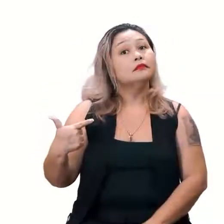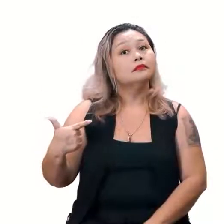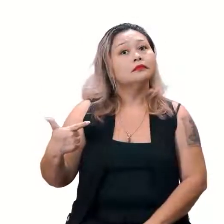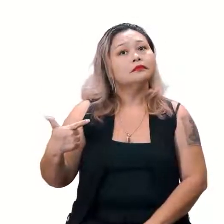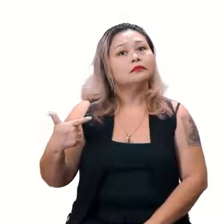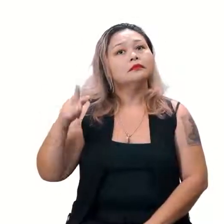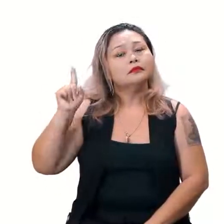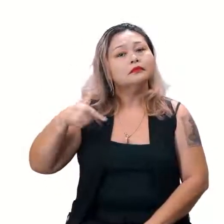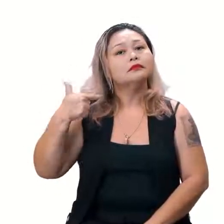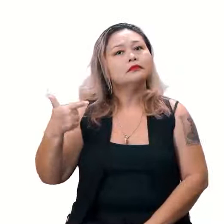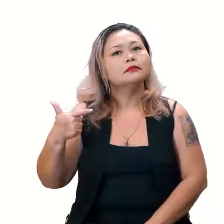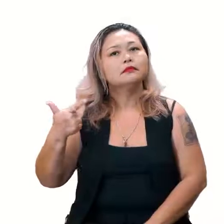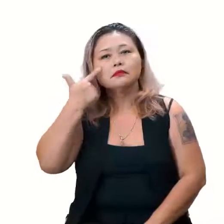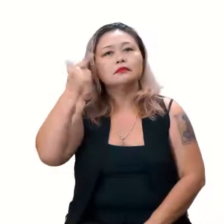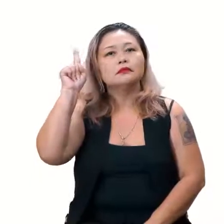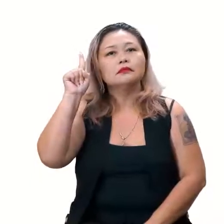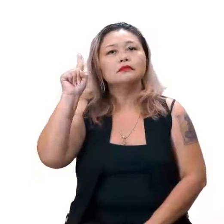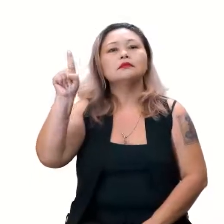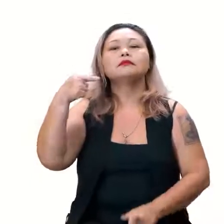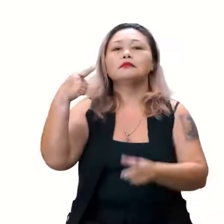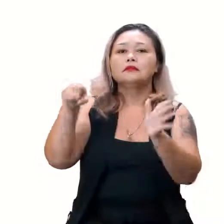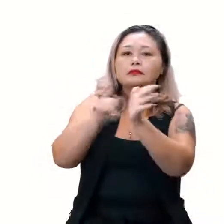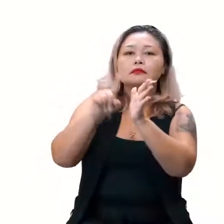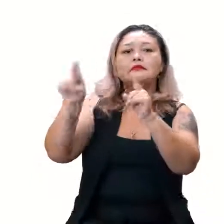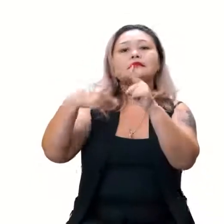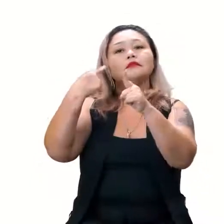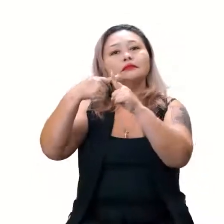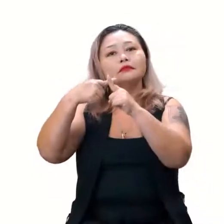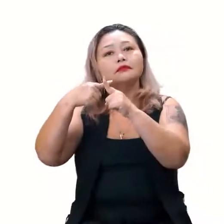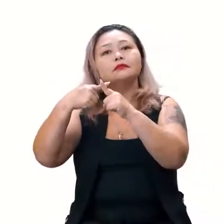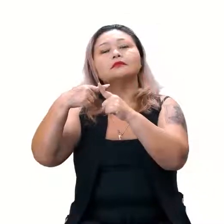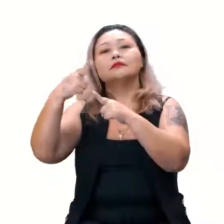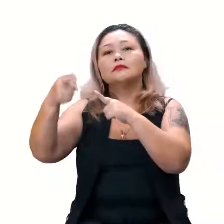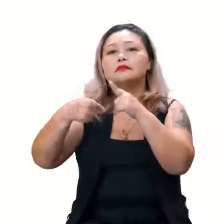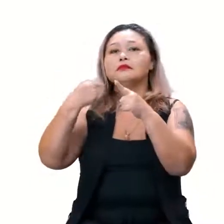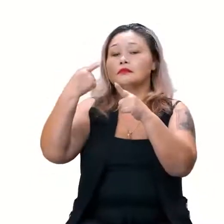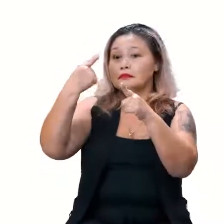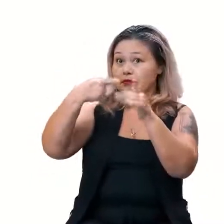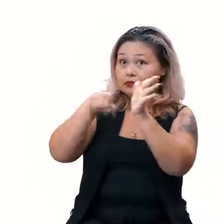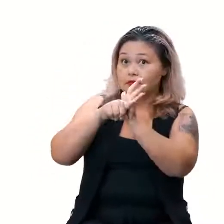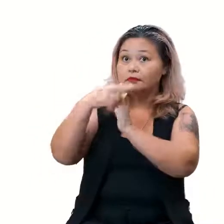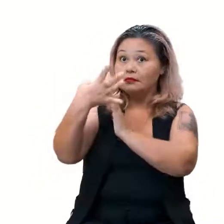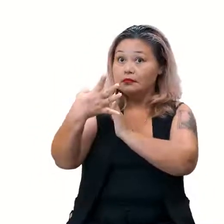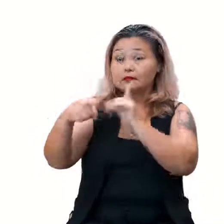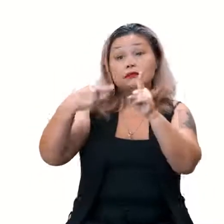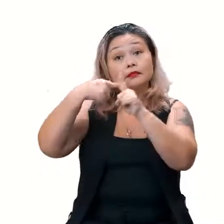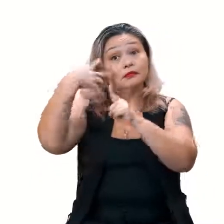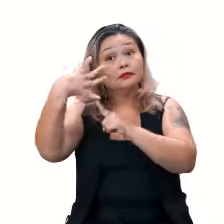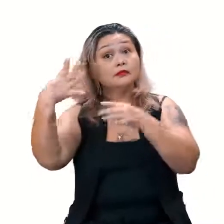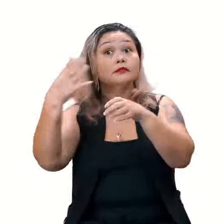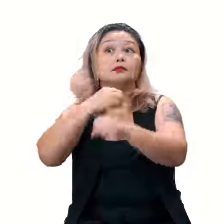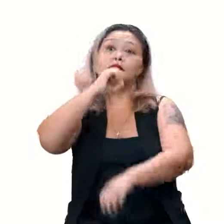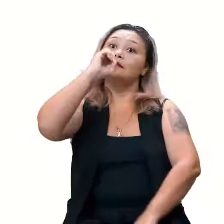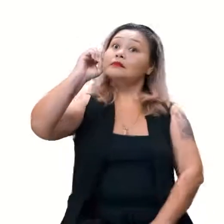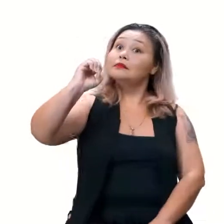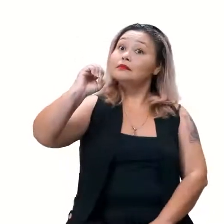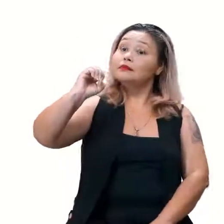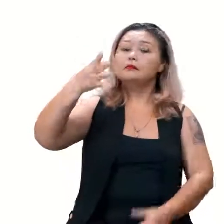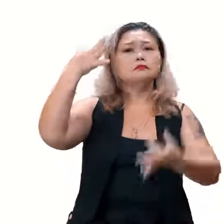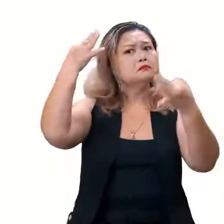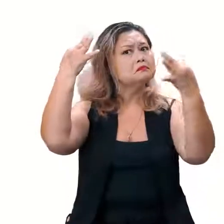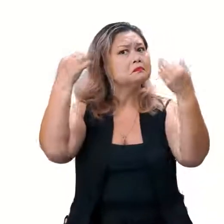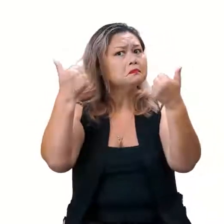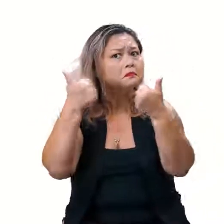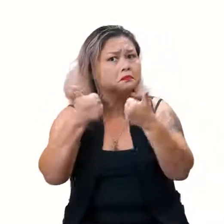X é 2? Vamos ver. Menos 2 vezes 2, menos 4. Menos 4 mais 4, zero. Perfeito.